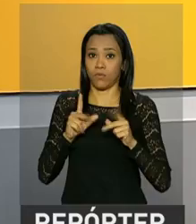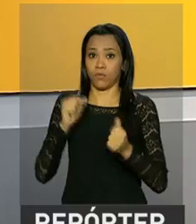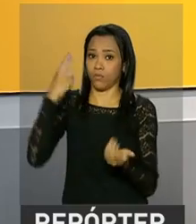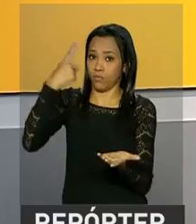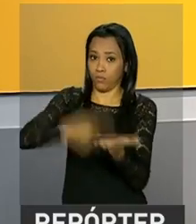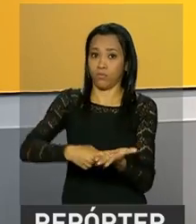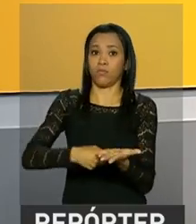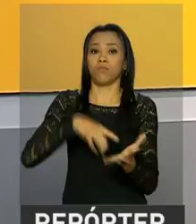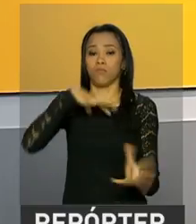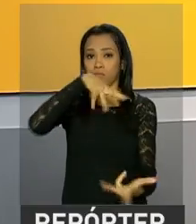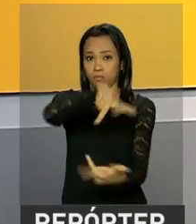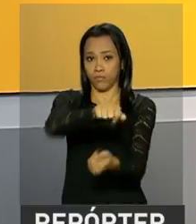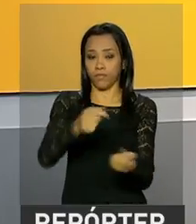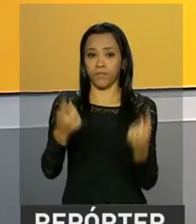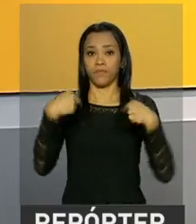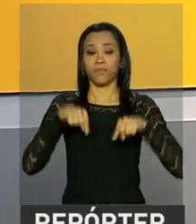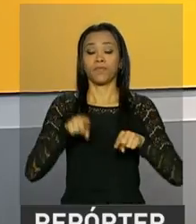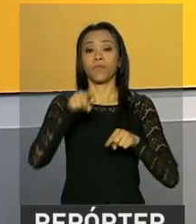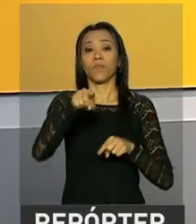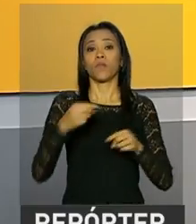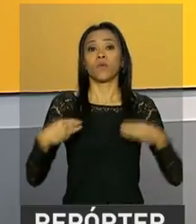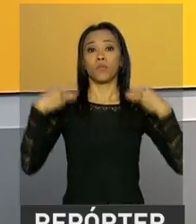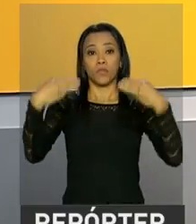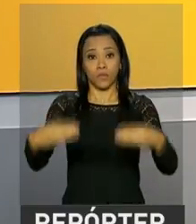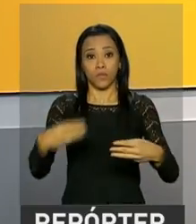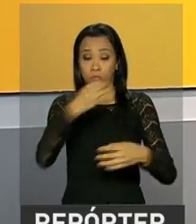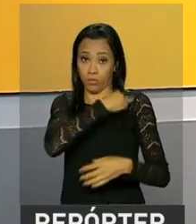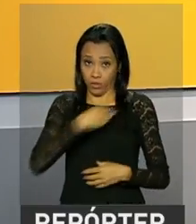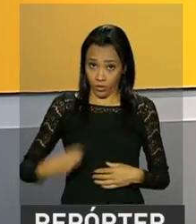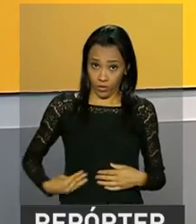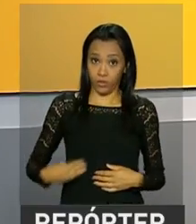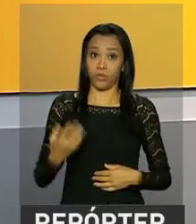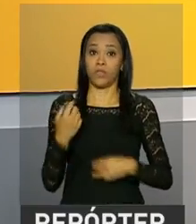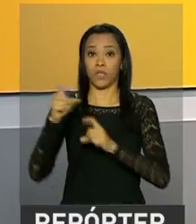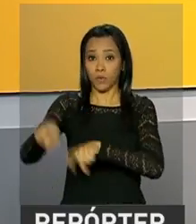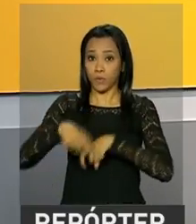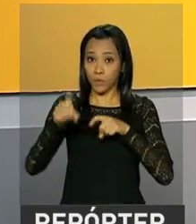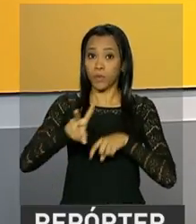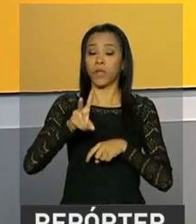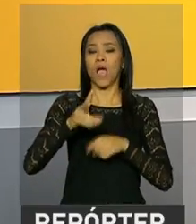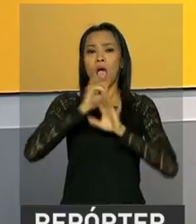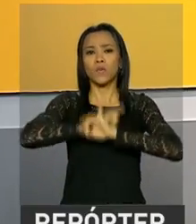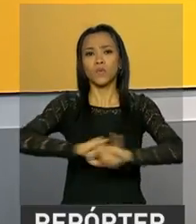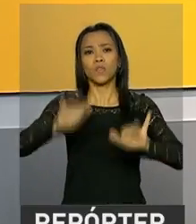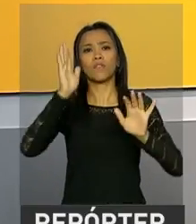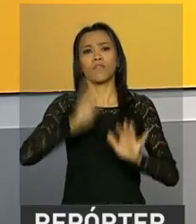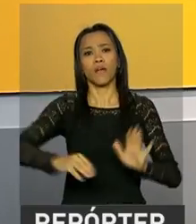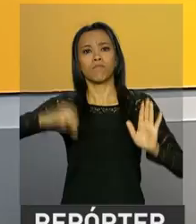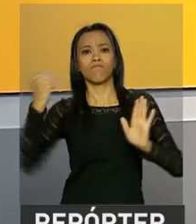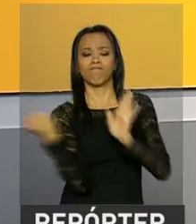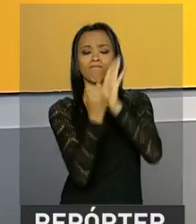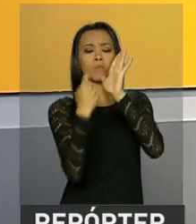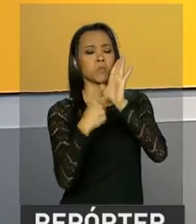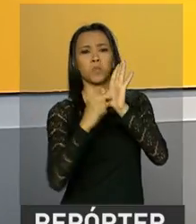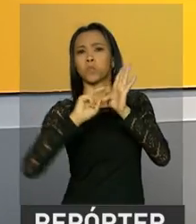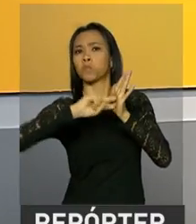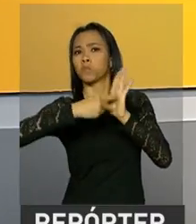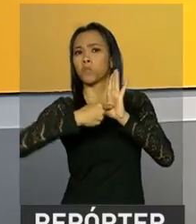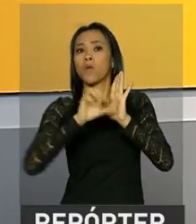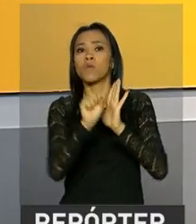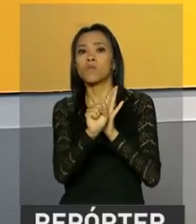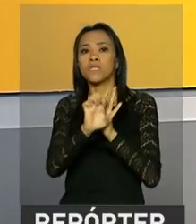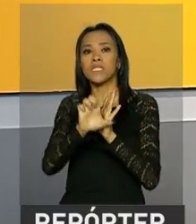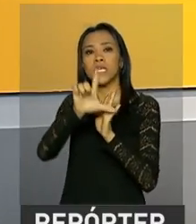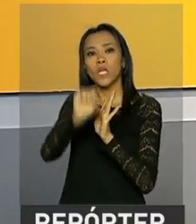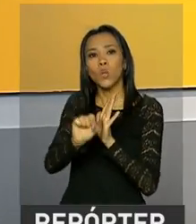O ministro da Agricultura anunciou também que será lançado um selo de qualidade para as empresas que